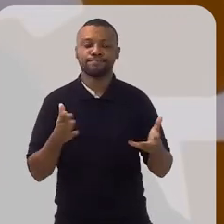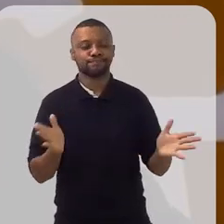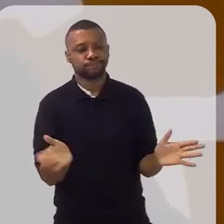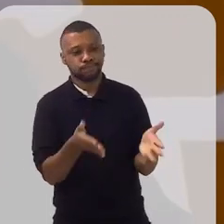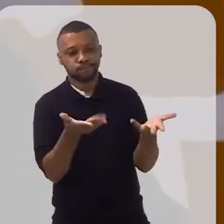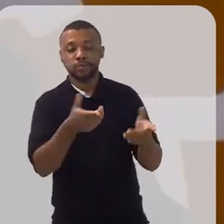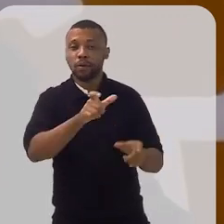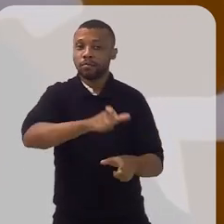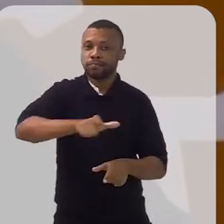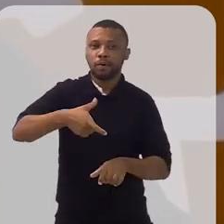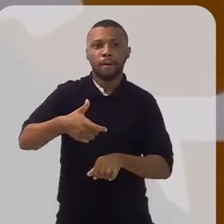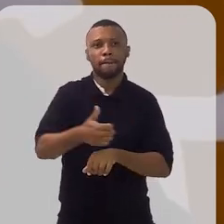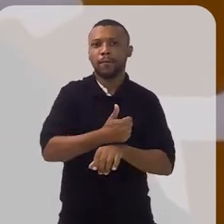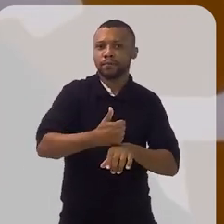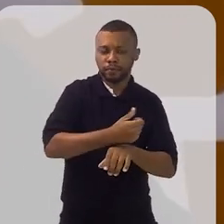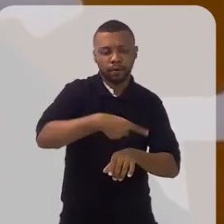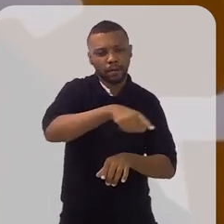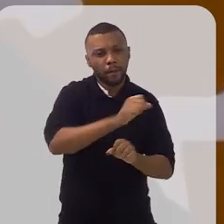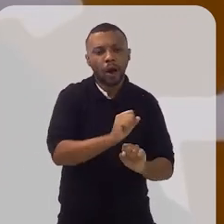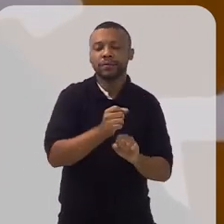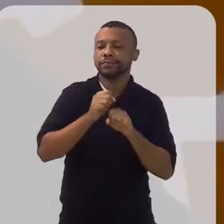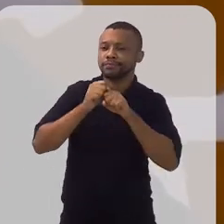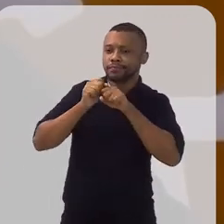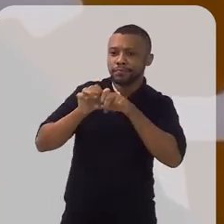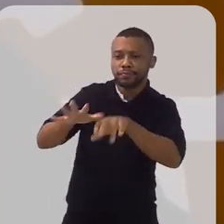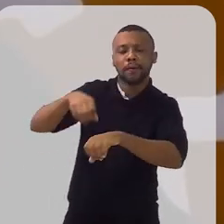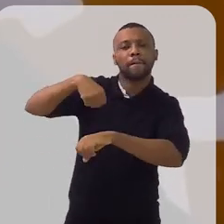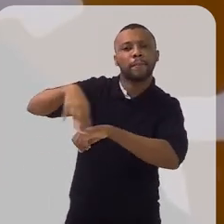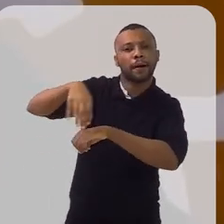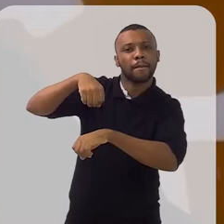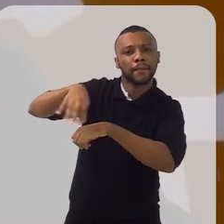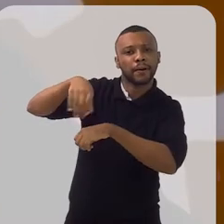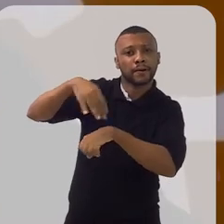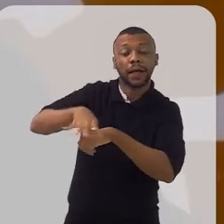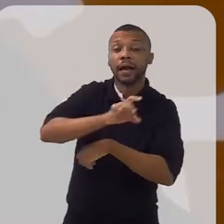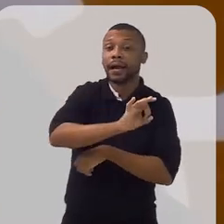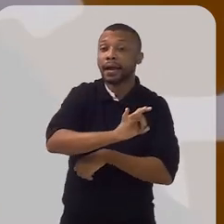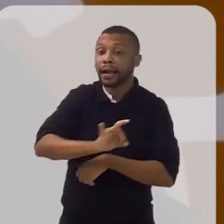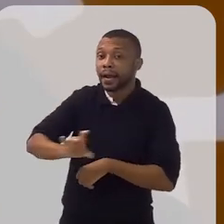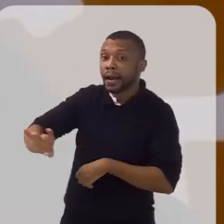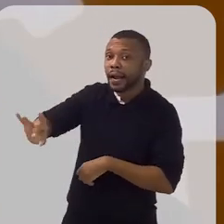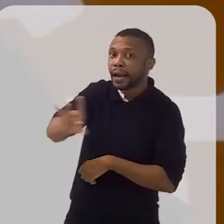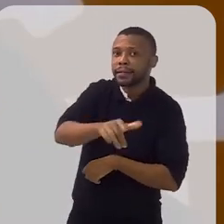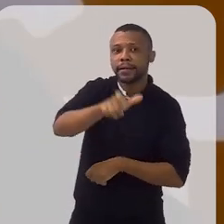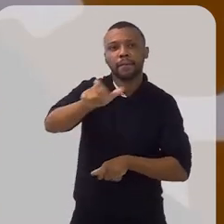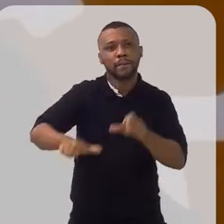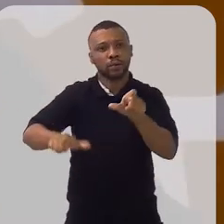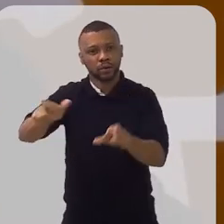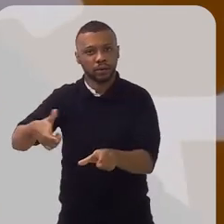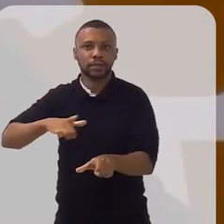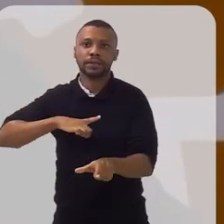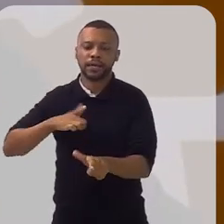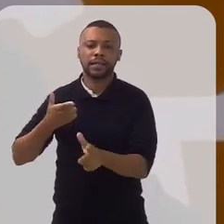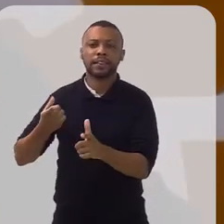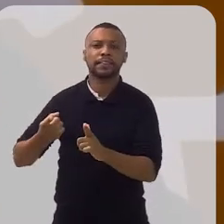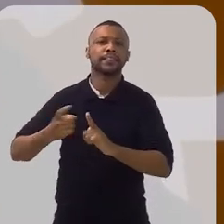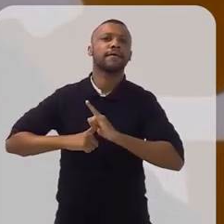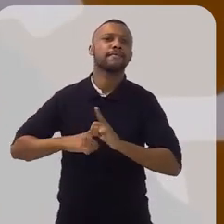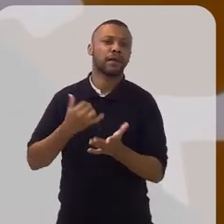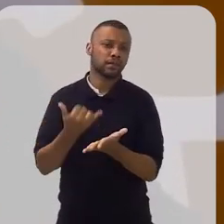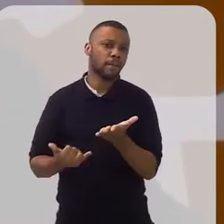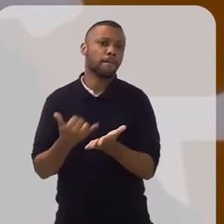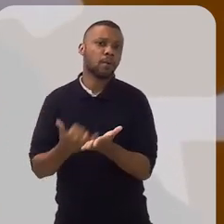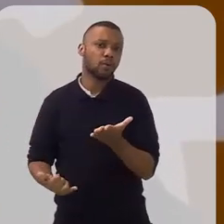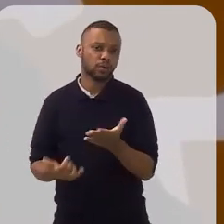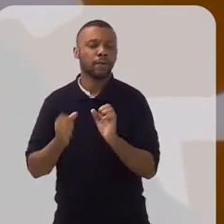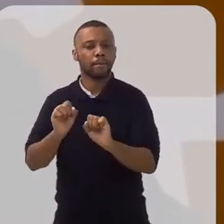do Rio de Janeiro, para que eles possam sensibilizar, por consequência, cada um dos contribuintes que têm imposto devido e que